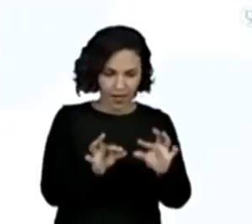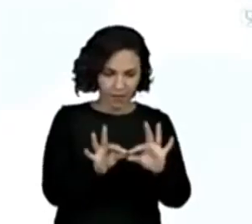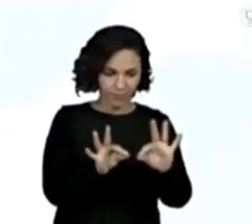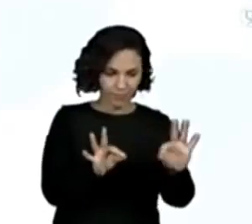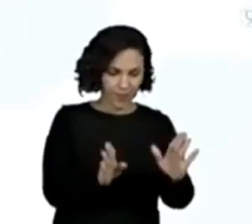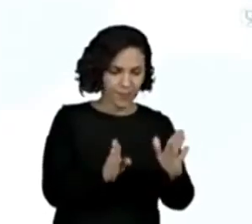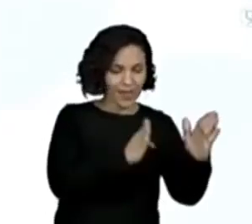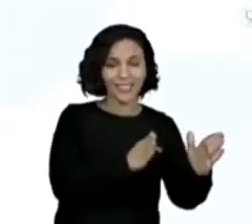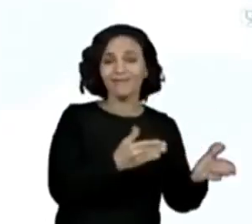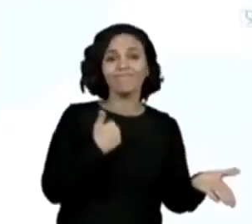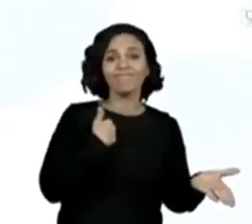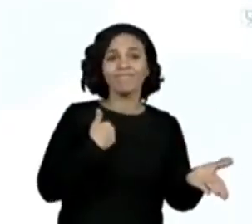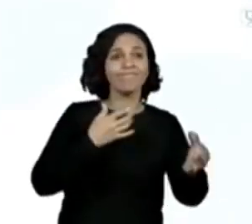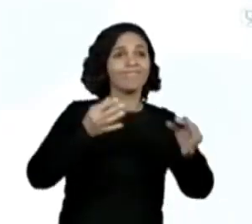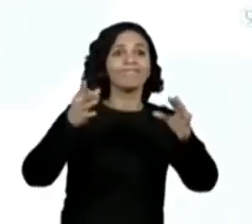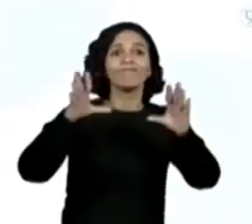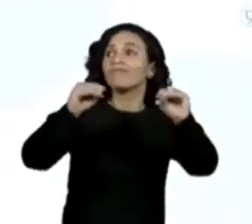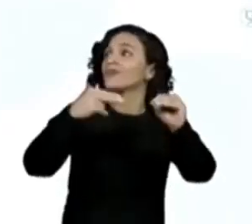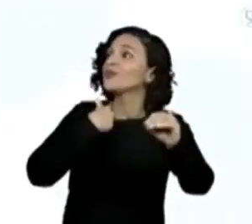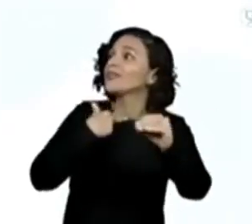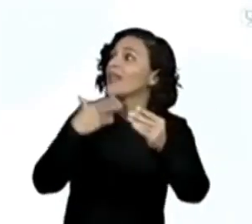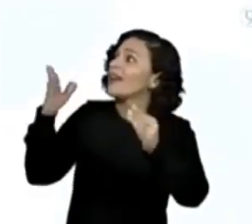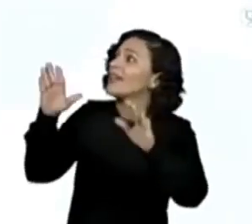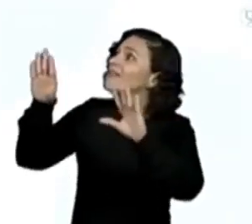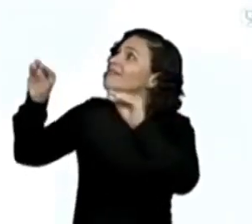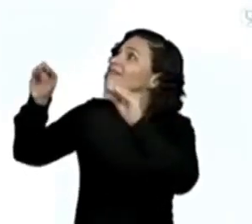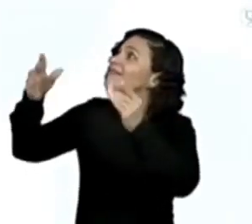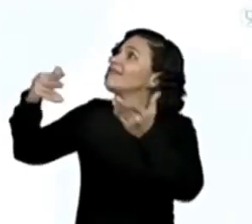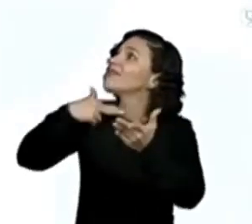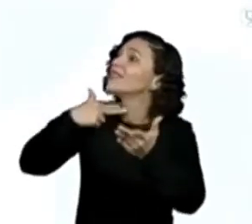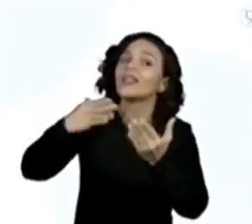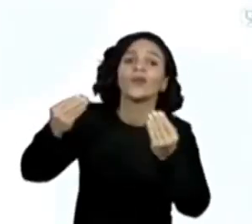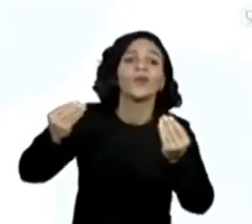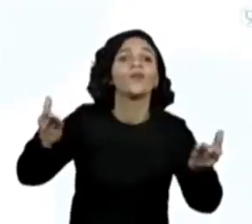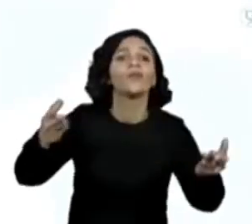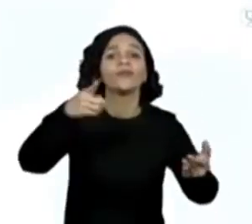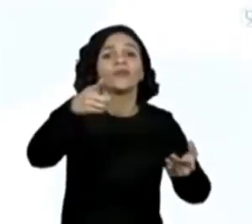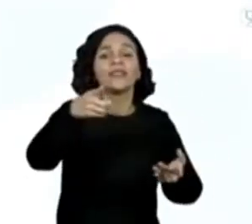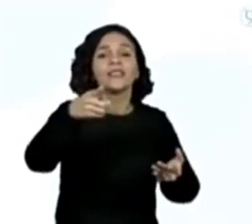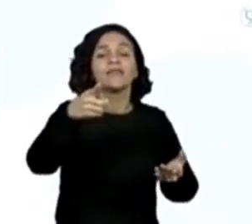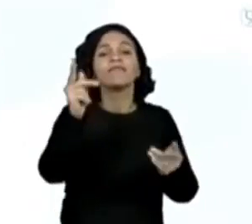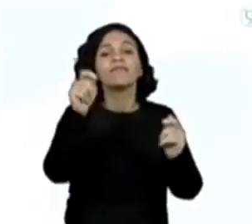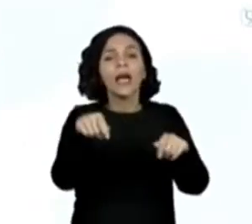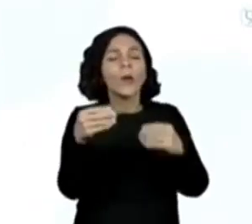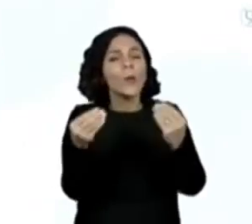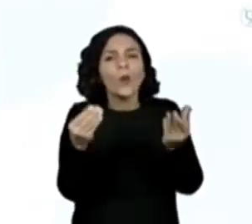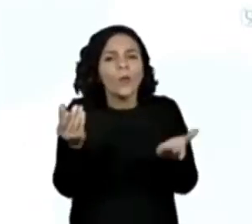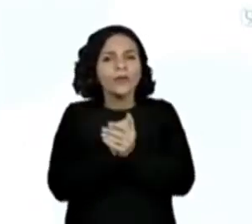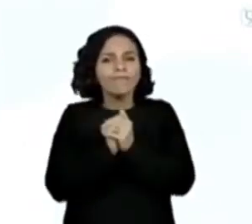O que vocês podem fazer aí na tela de vocês para poder estimar?